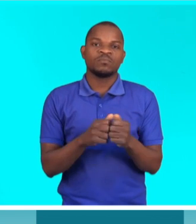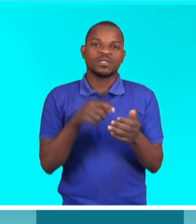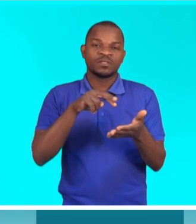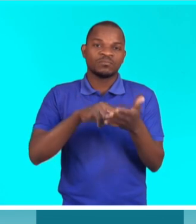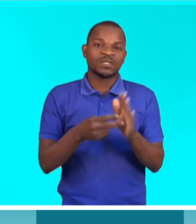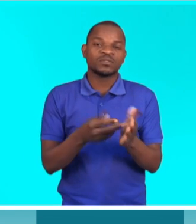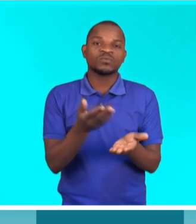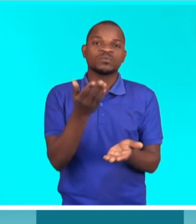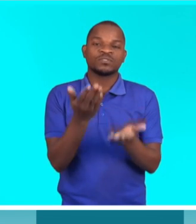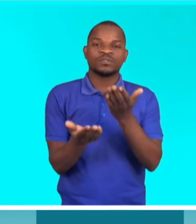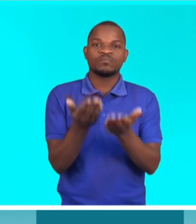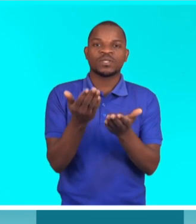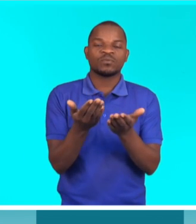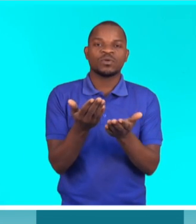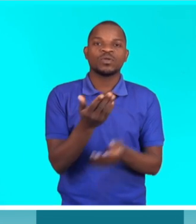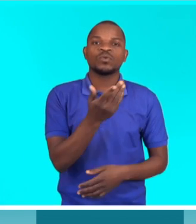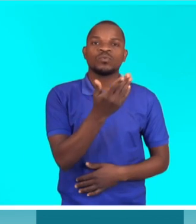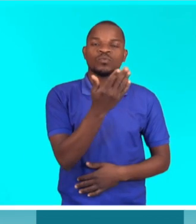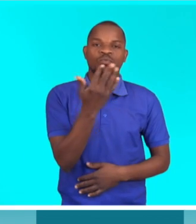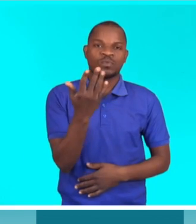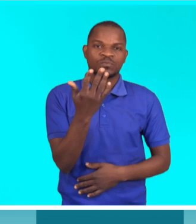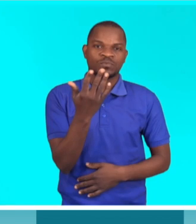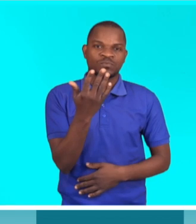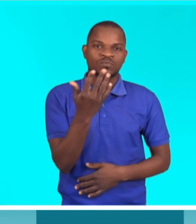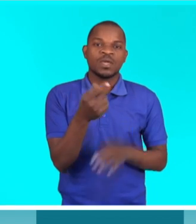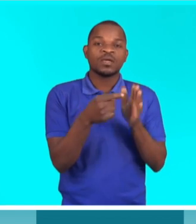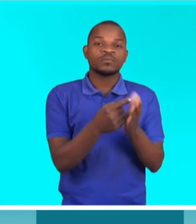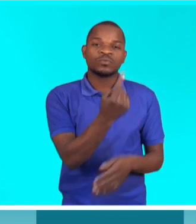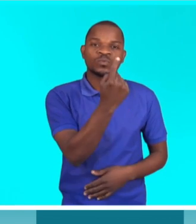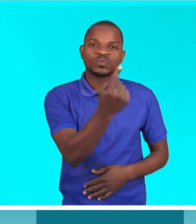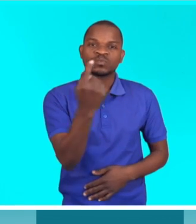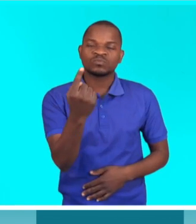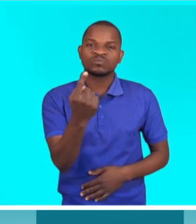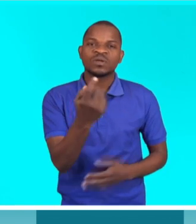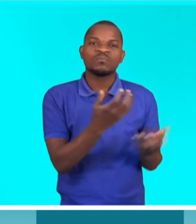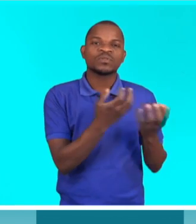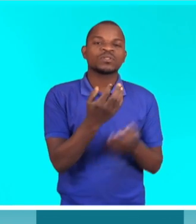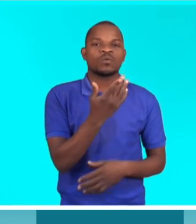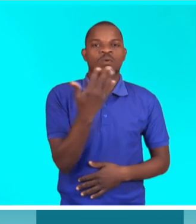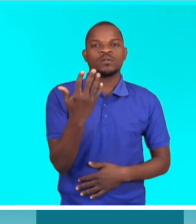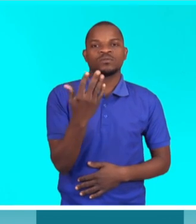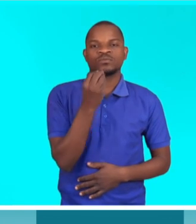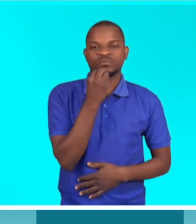necessária do alimento para cada pessoa.